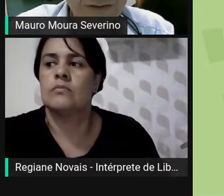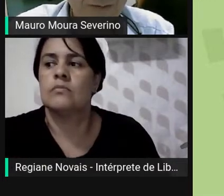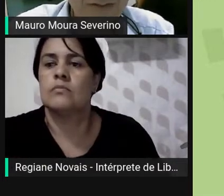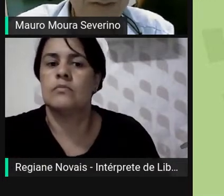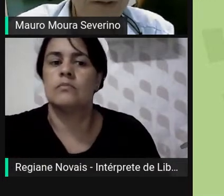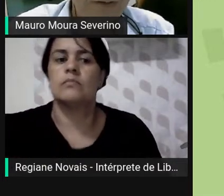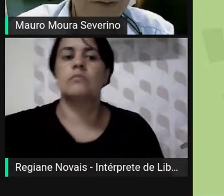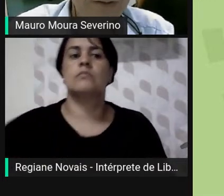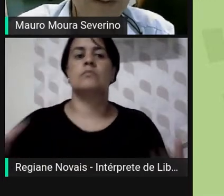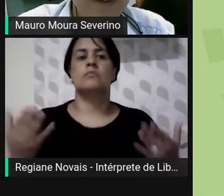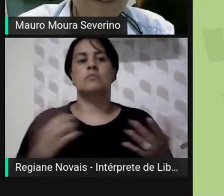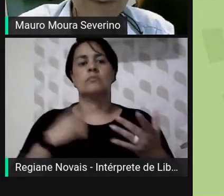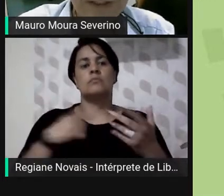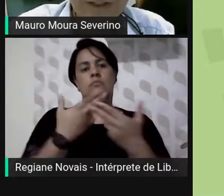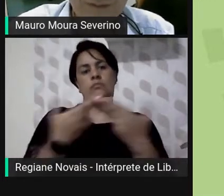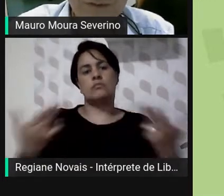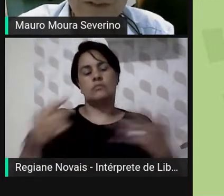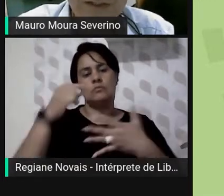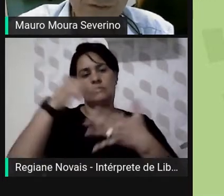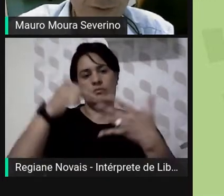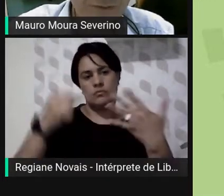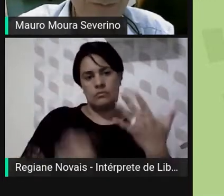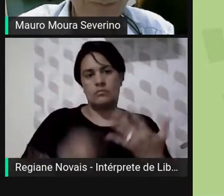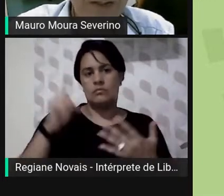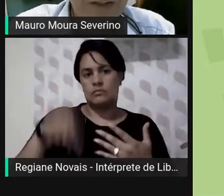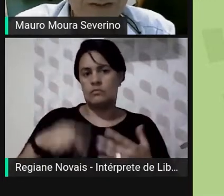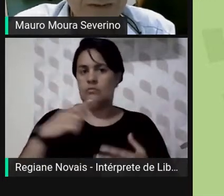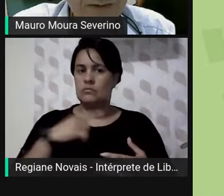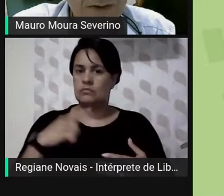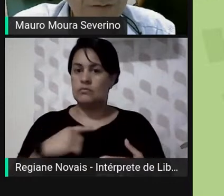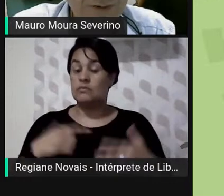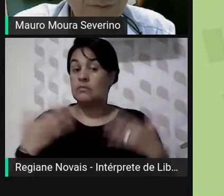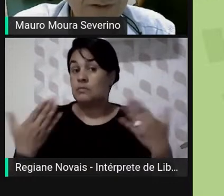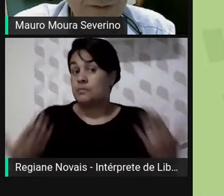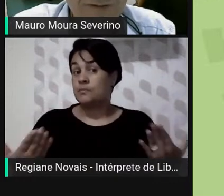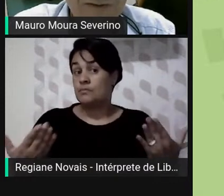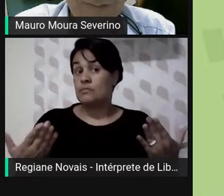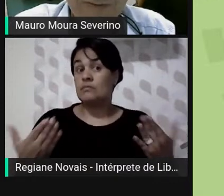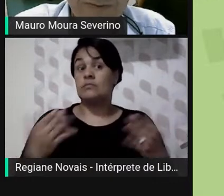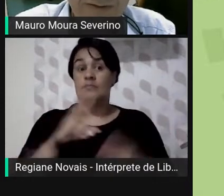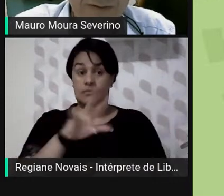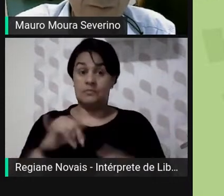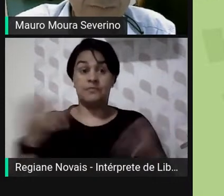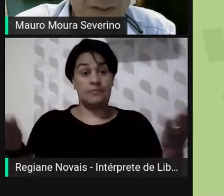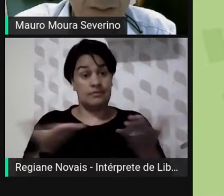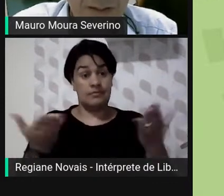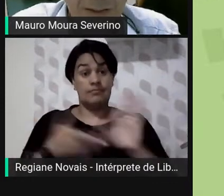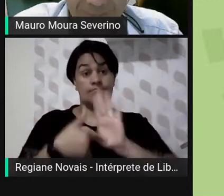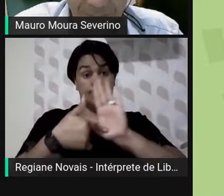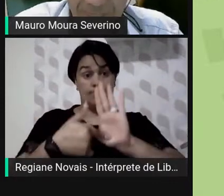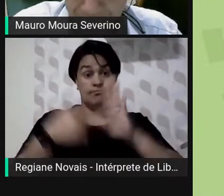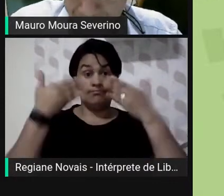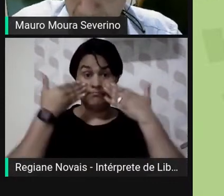situação que me deixa muito satisfeito. Então, vamos à nossa apresentação.